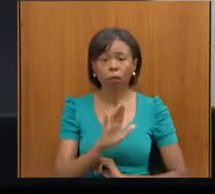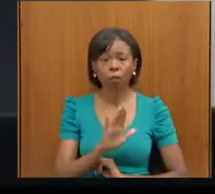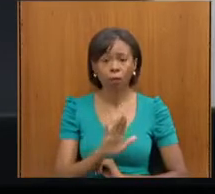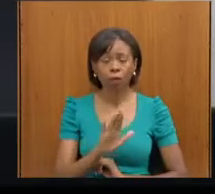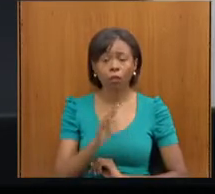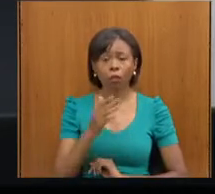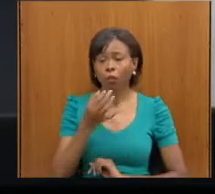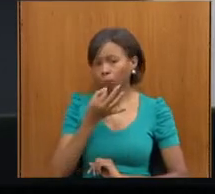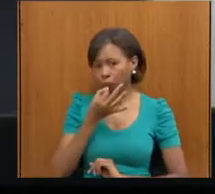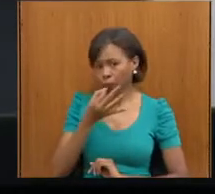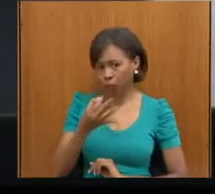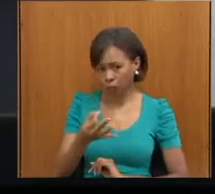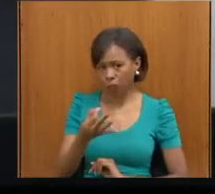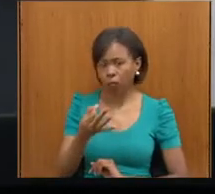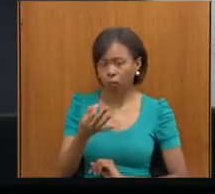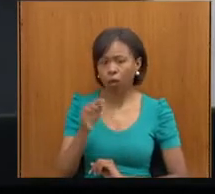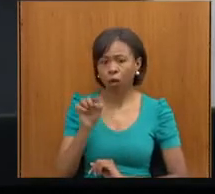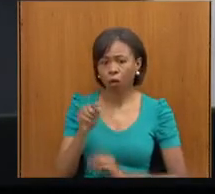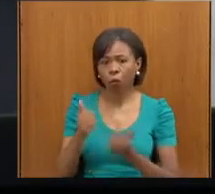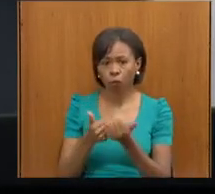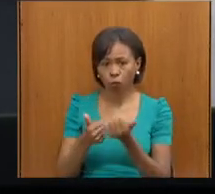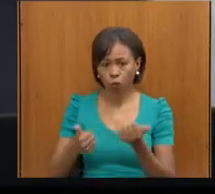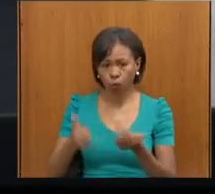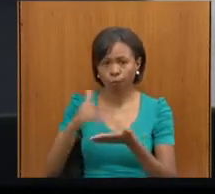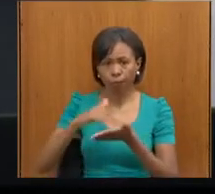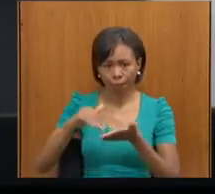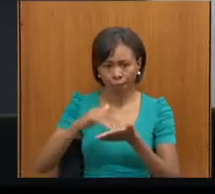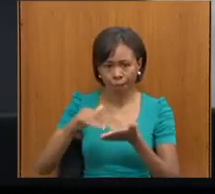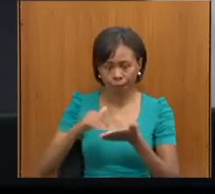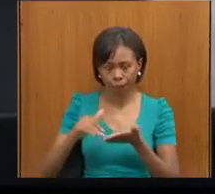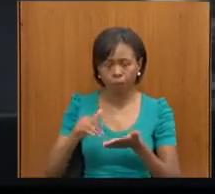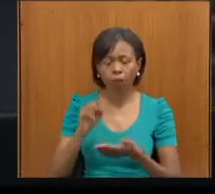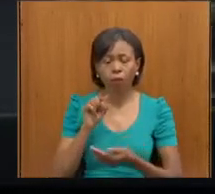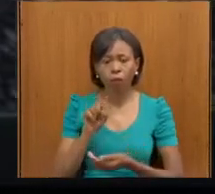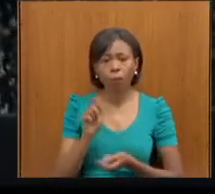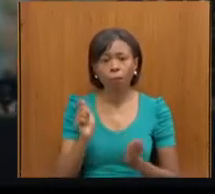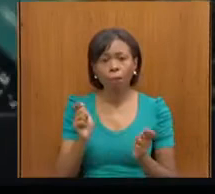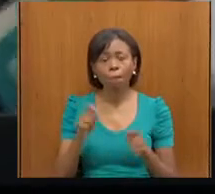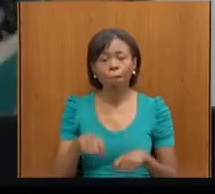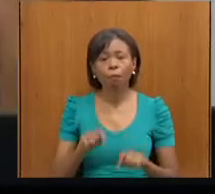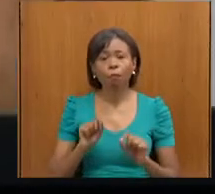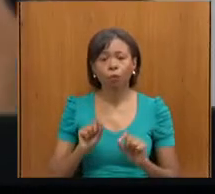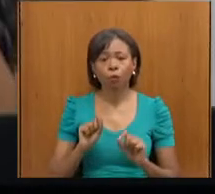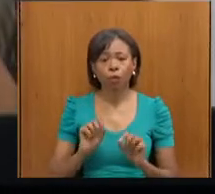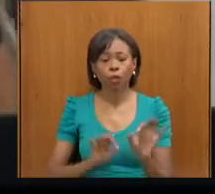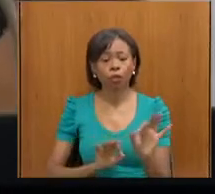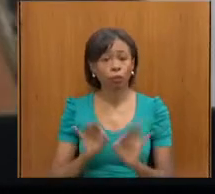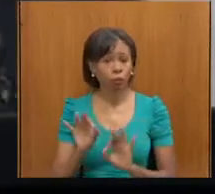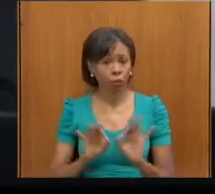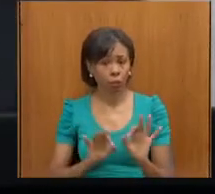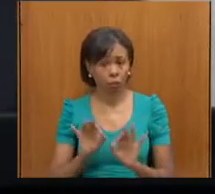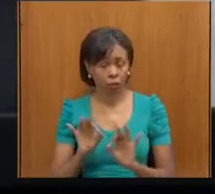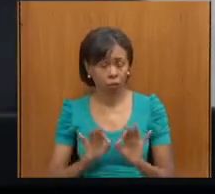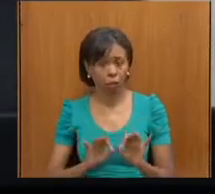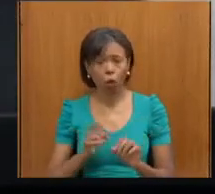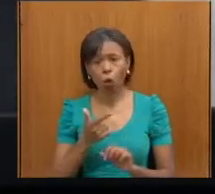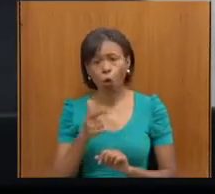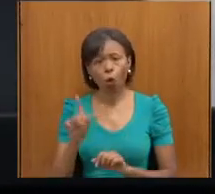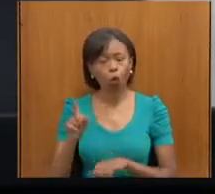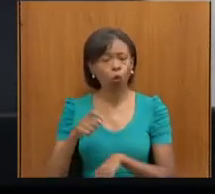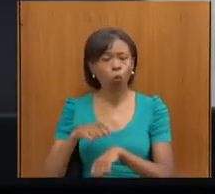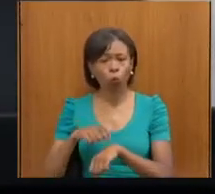subsecretário, para que subsecretário nós possamos organizar um grande momento